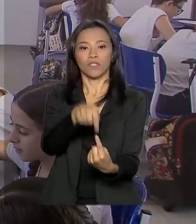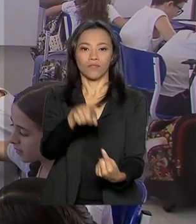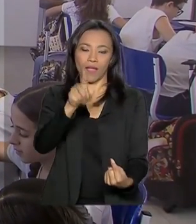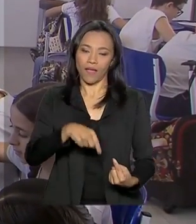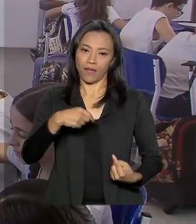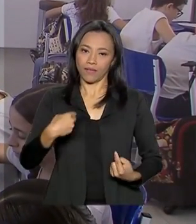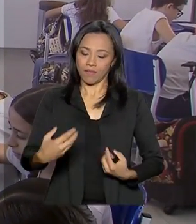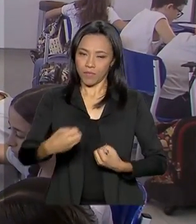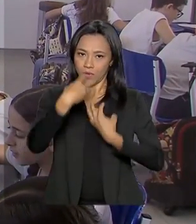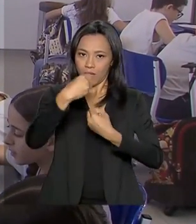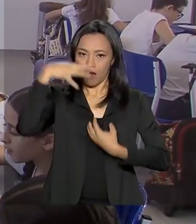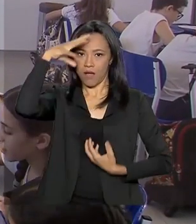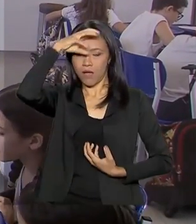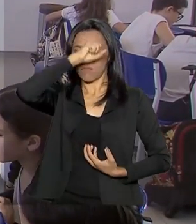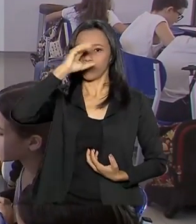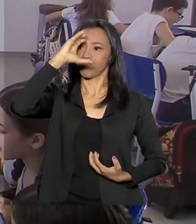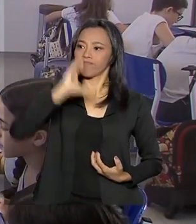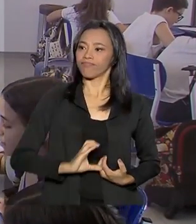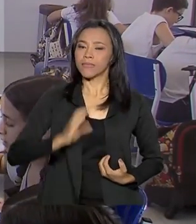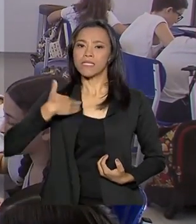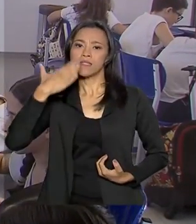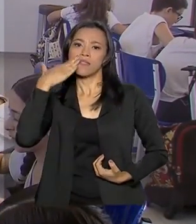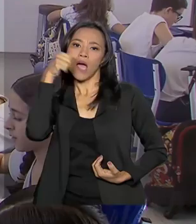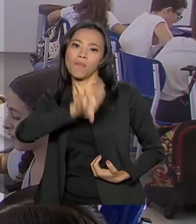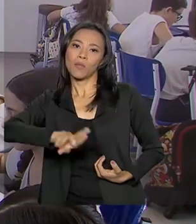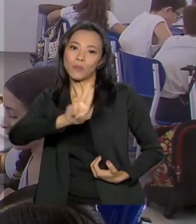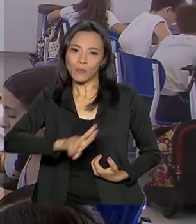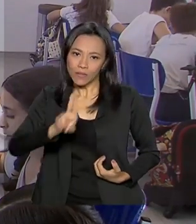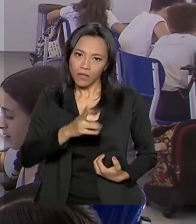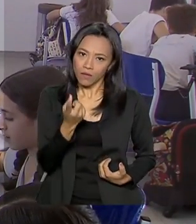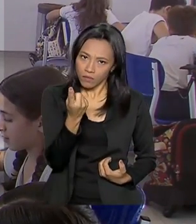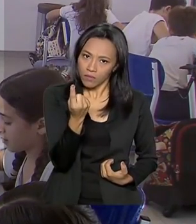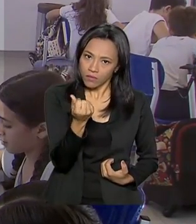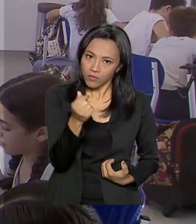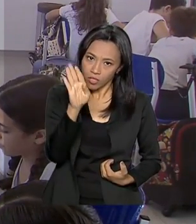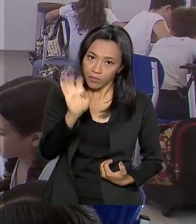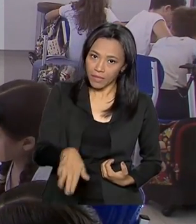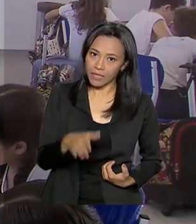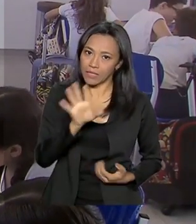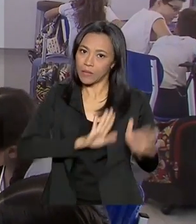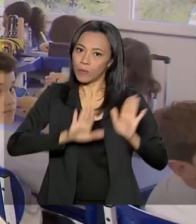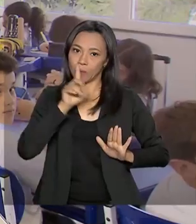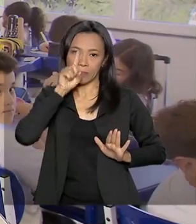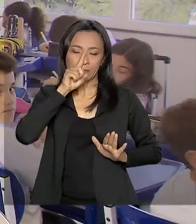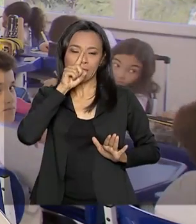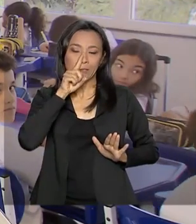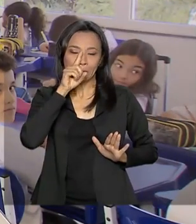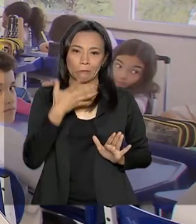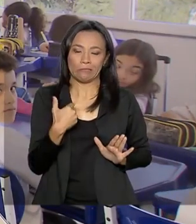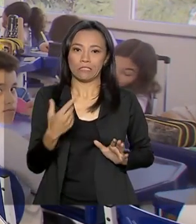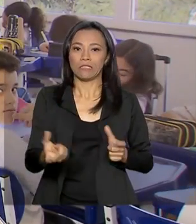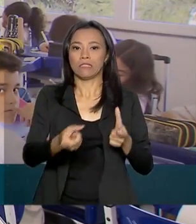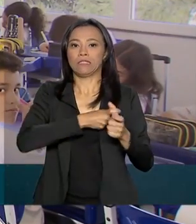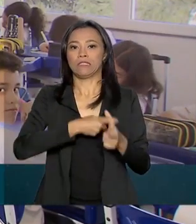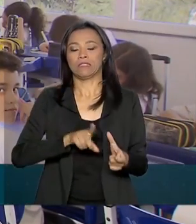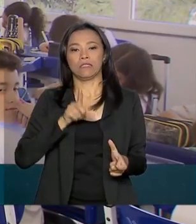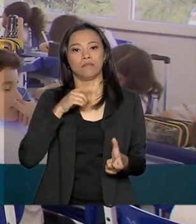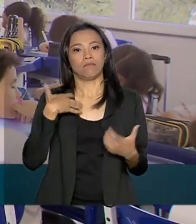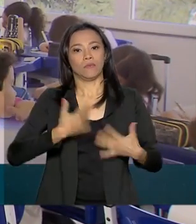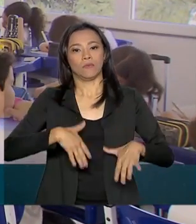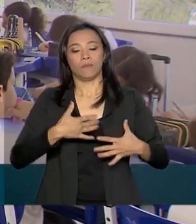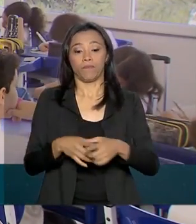saibam lidar com as finanças desde cedo, sem cair nas armadilhas que levam ao endividamento. O dinheiro é feito para